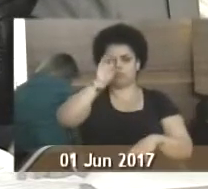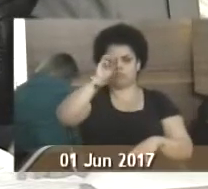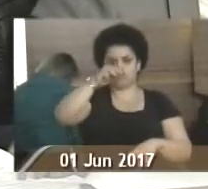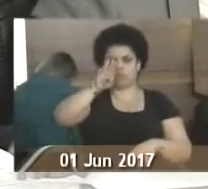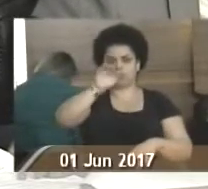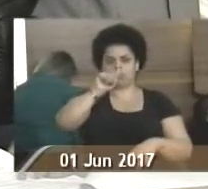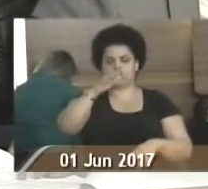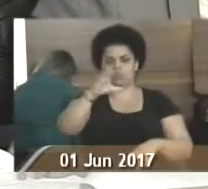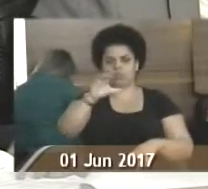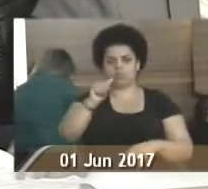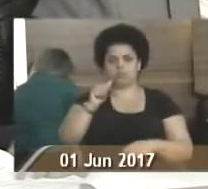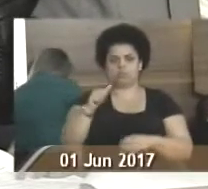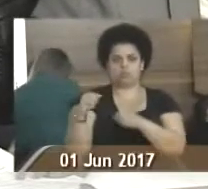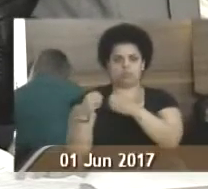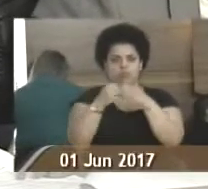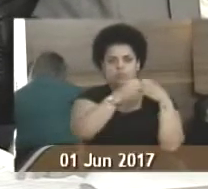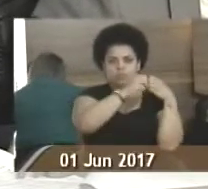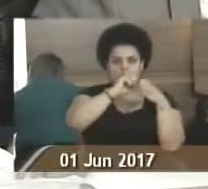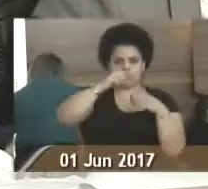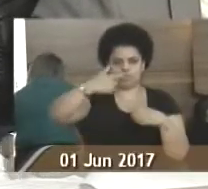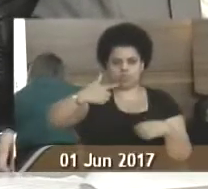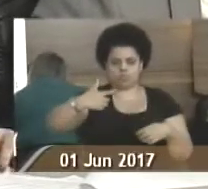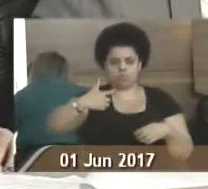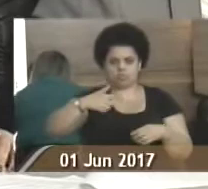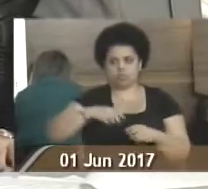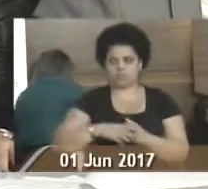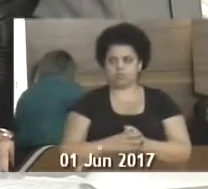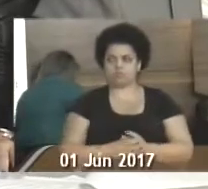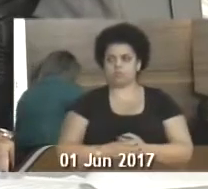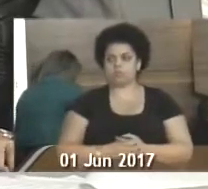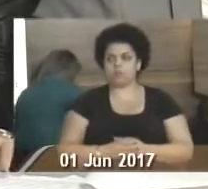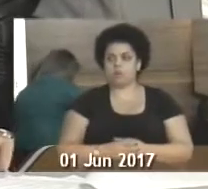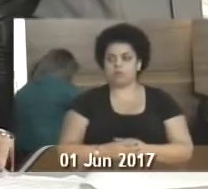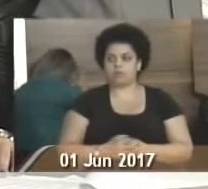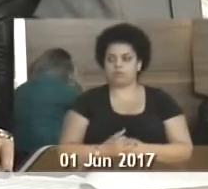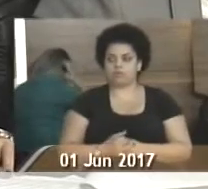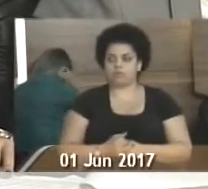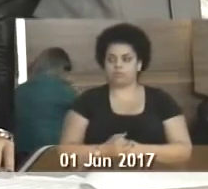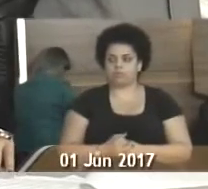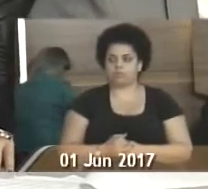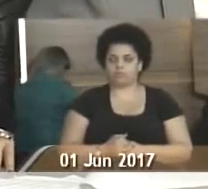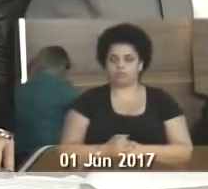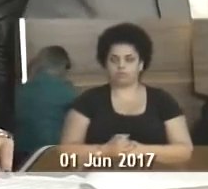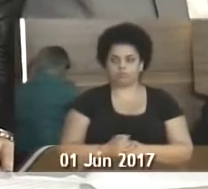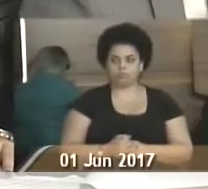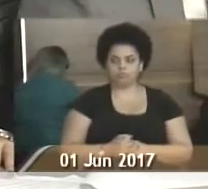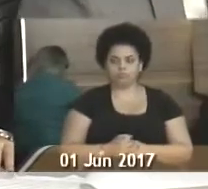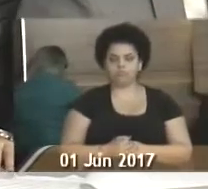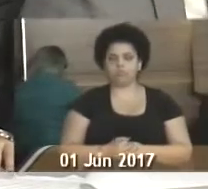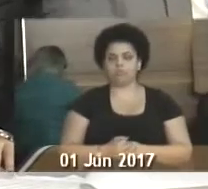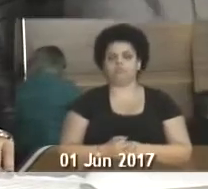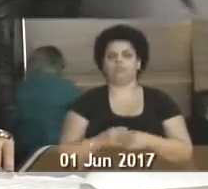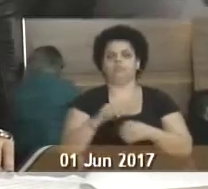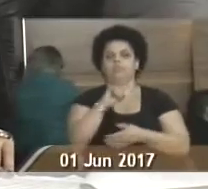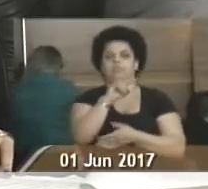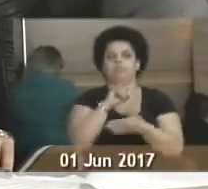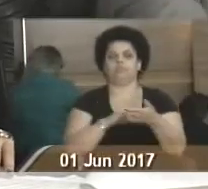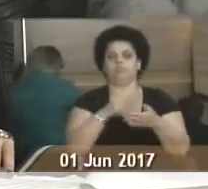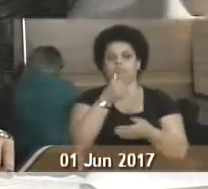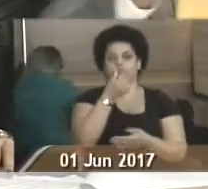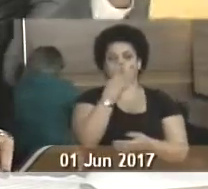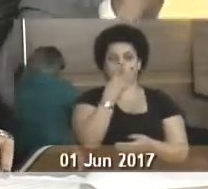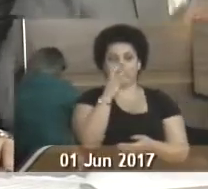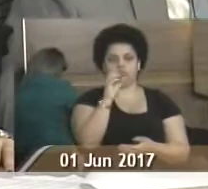Governador Mário Covas, do bairro Mombassa. Requerimento 640,